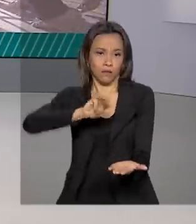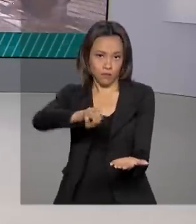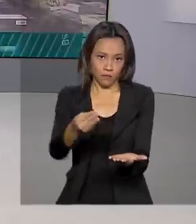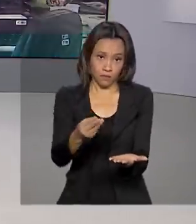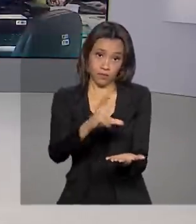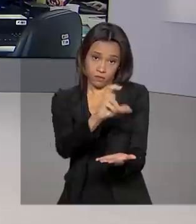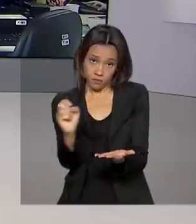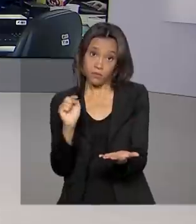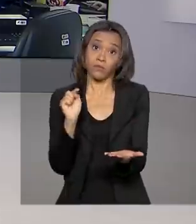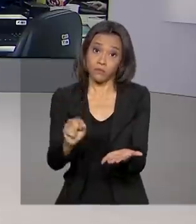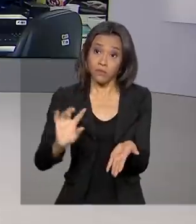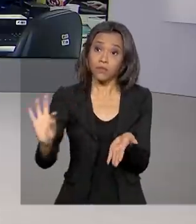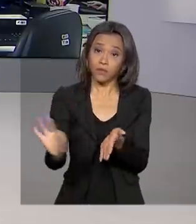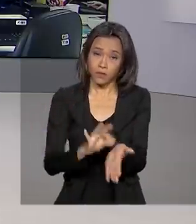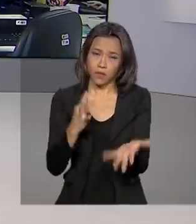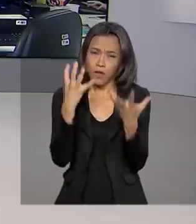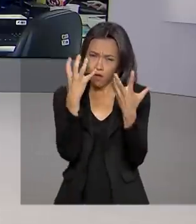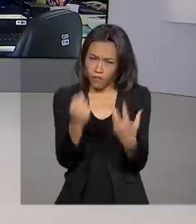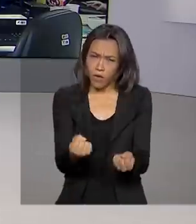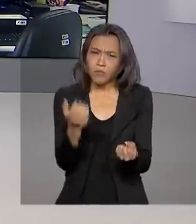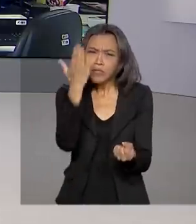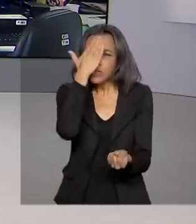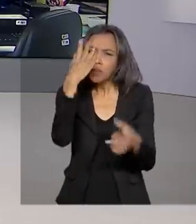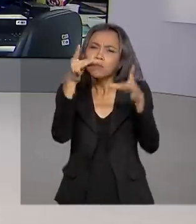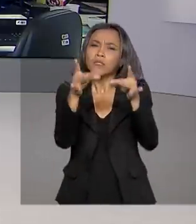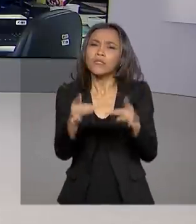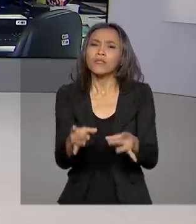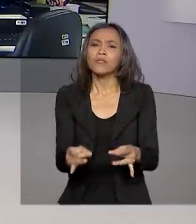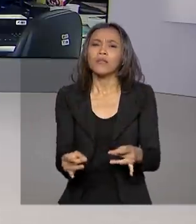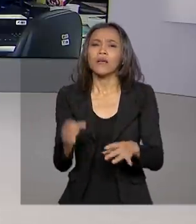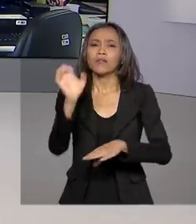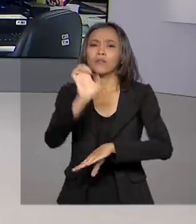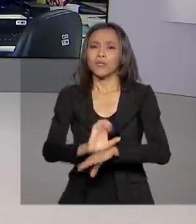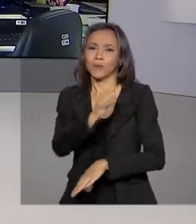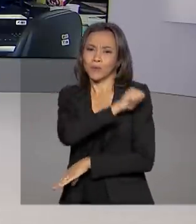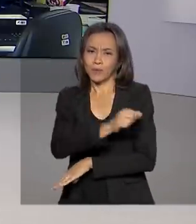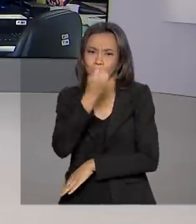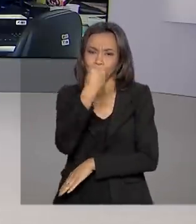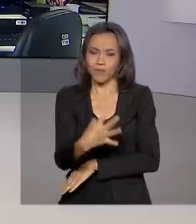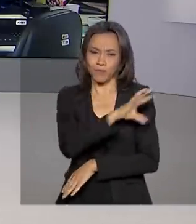Vamos ao Rio de Janeiro saber os detalhes, então, com a Alessandra Lago. Alessandra, bom dia.